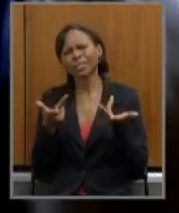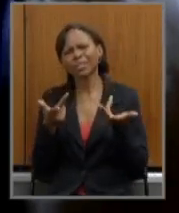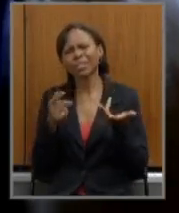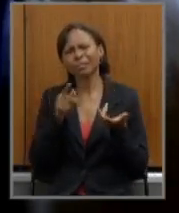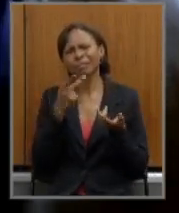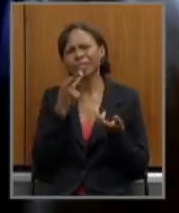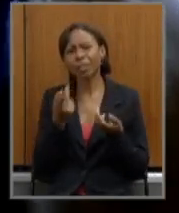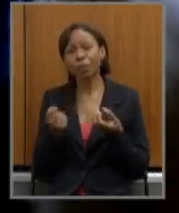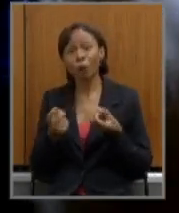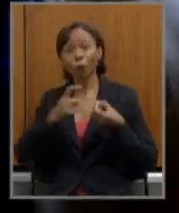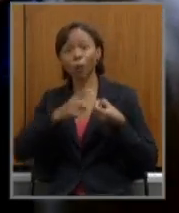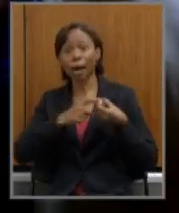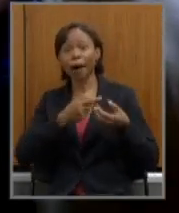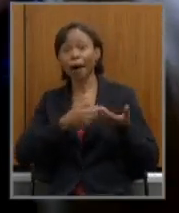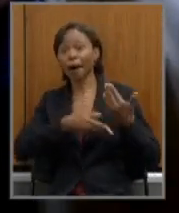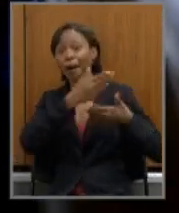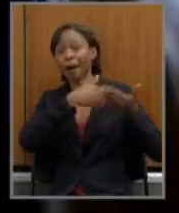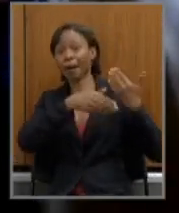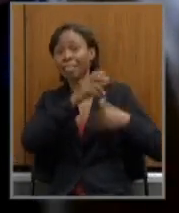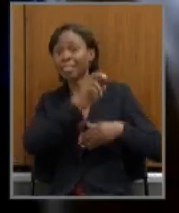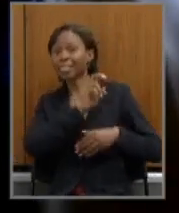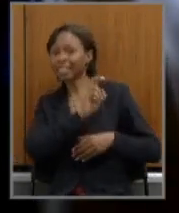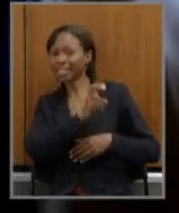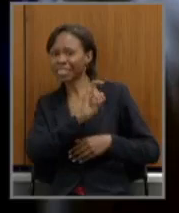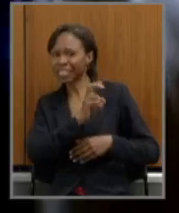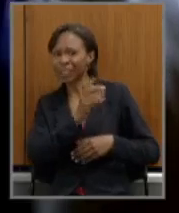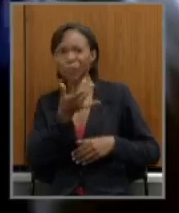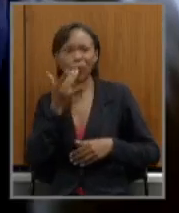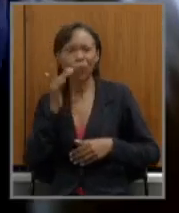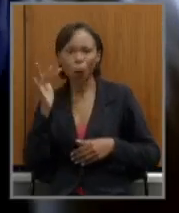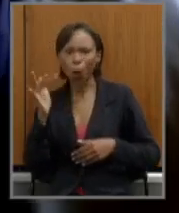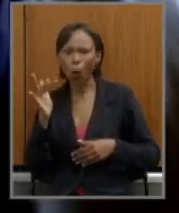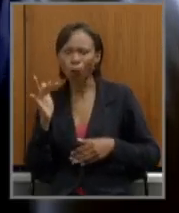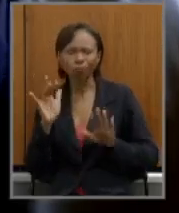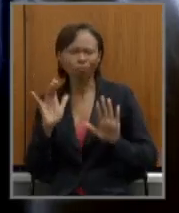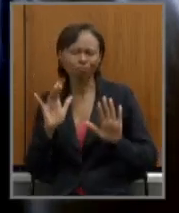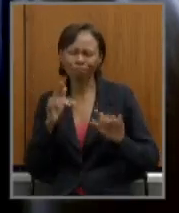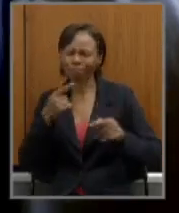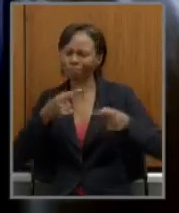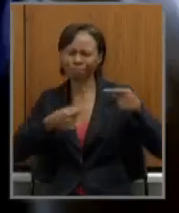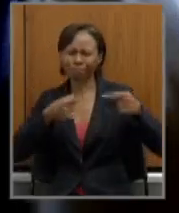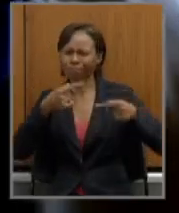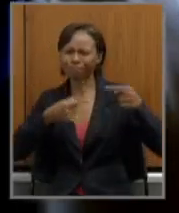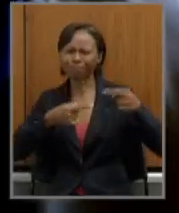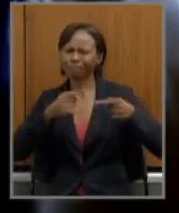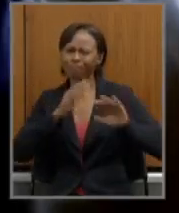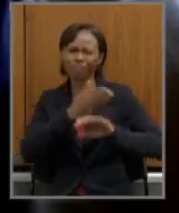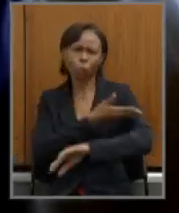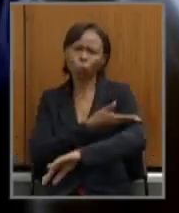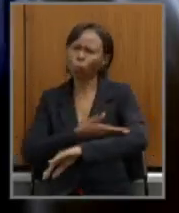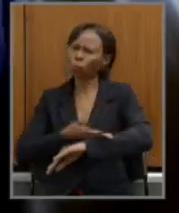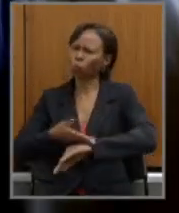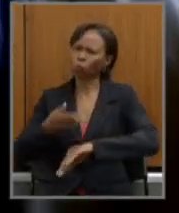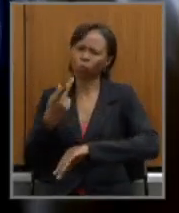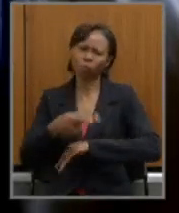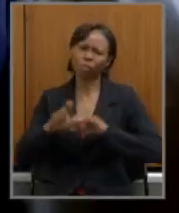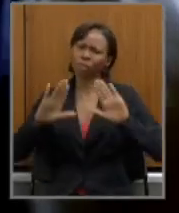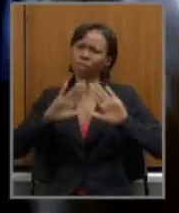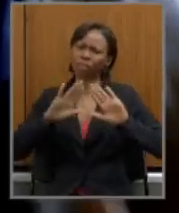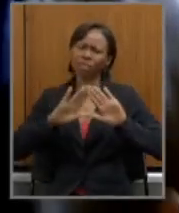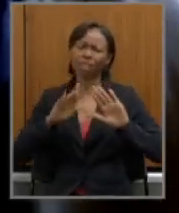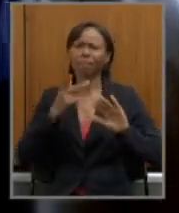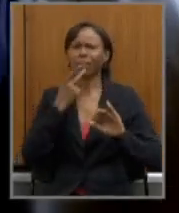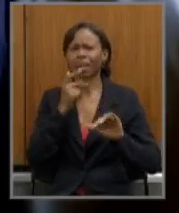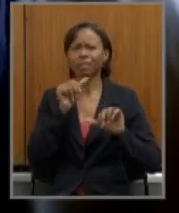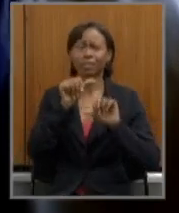o quinto do ouro quero sim o quinto do ouro sim ao invés de ficar discutindo já é comum aqui na assembleia discutir o negócio de